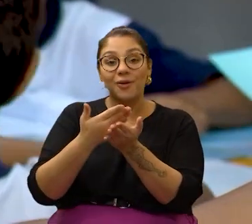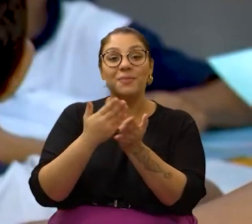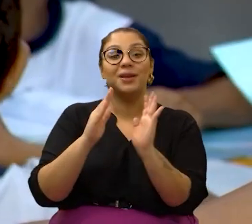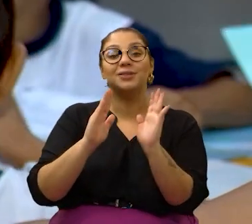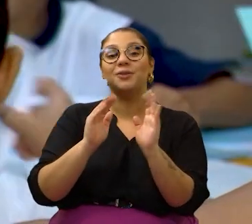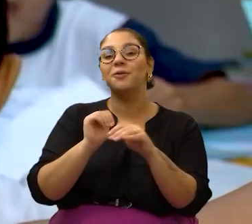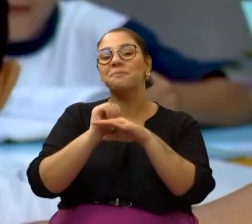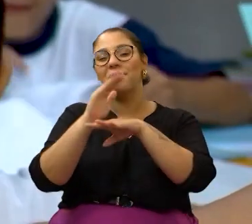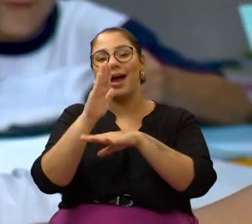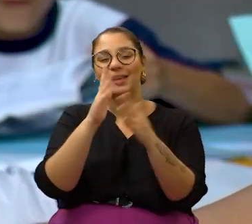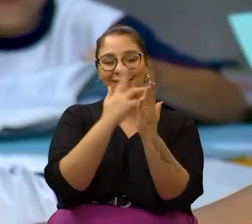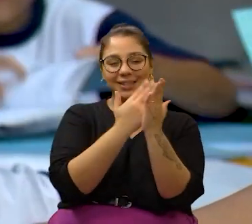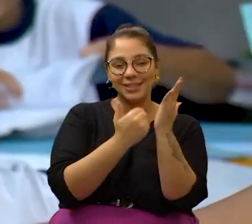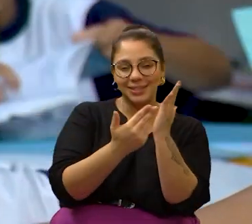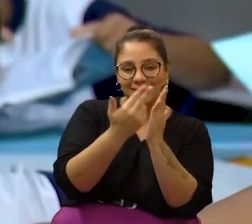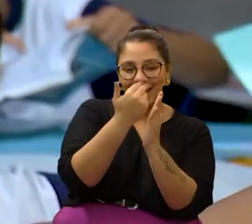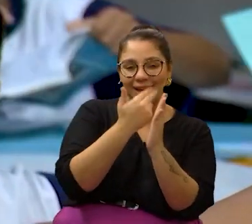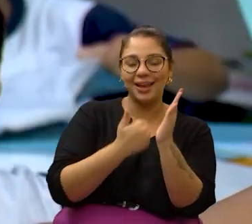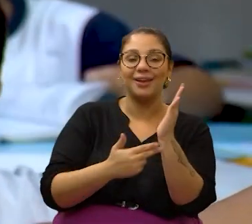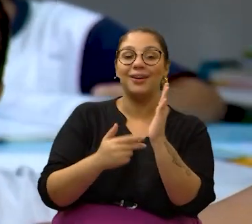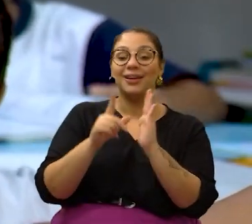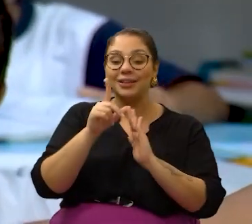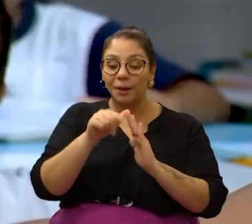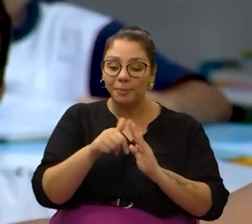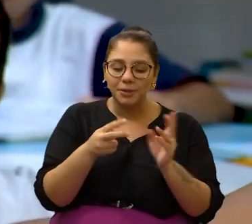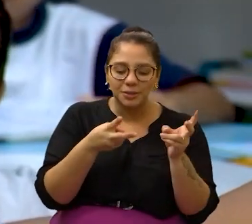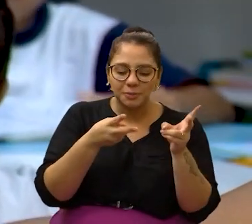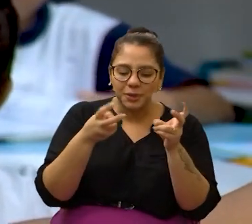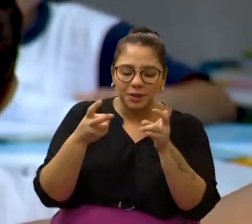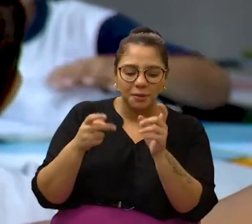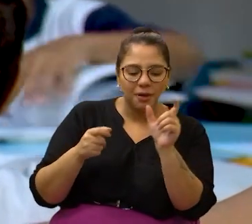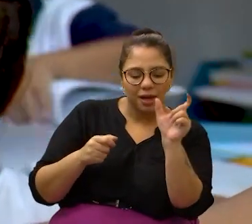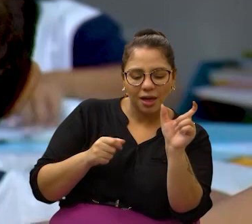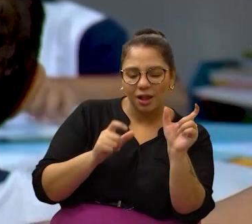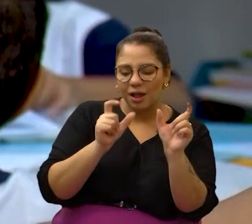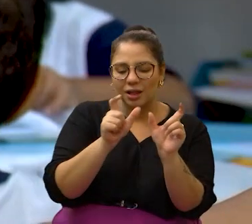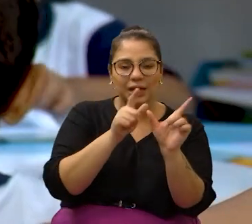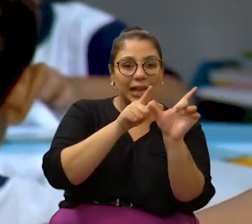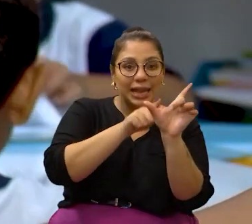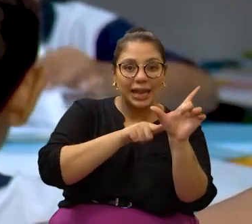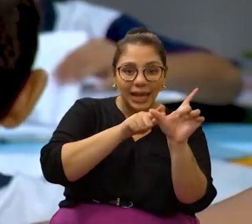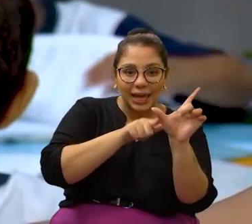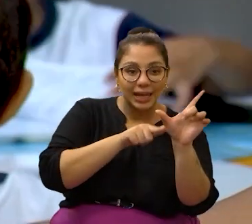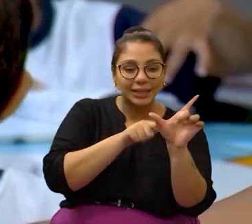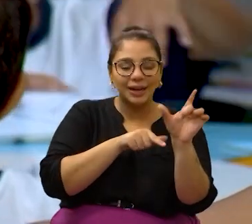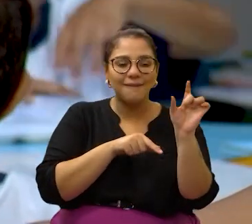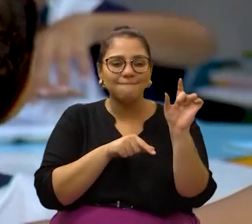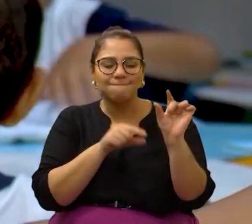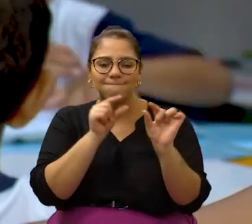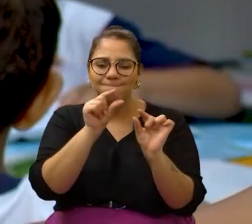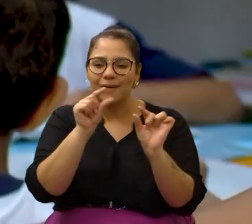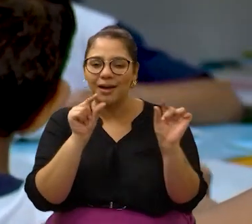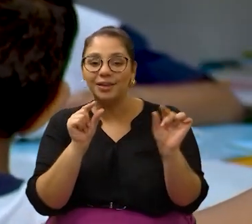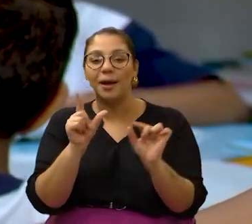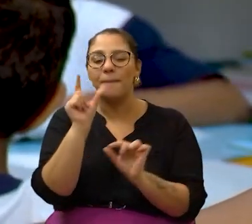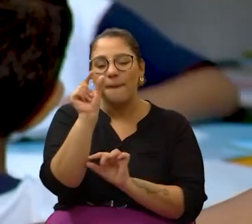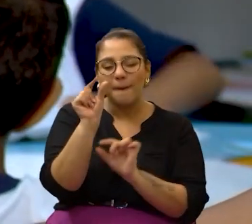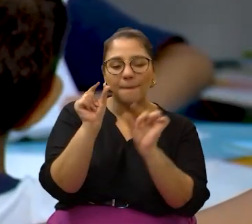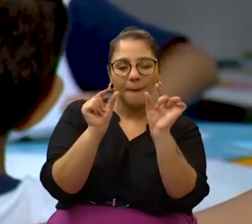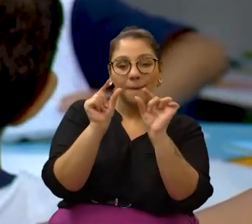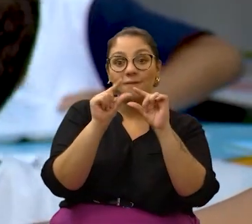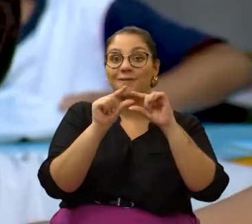eles veem mais as imagens mesmo, daqui a pouco eles começam a perceber a letra inicial das palavras, daqui a pouco estão lendo pequenas